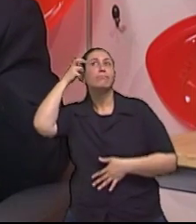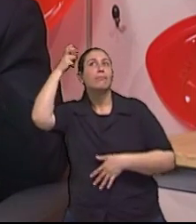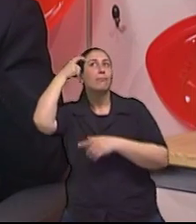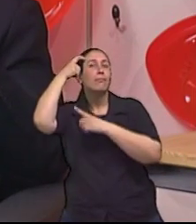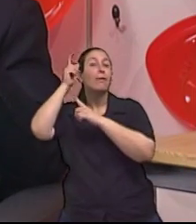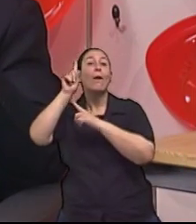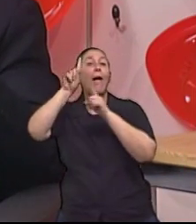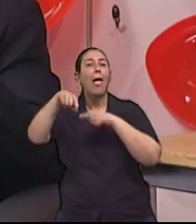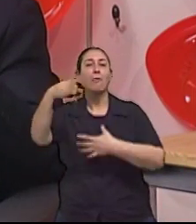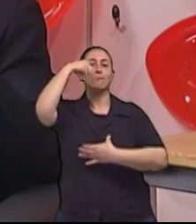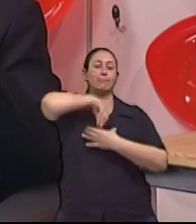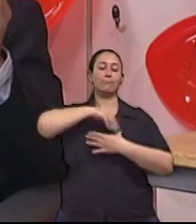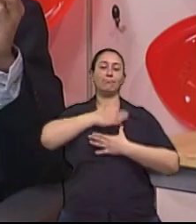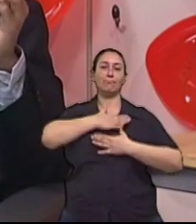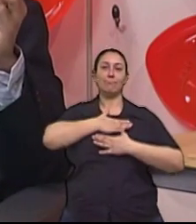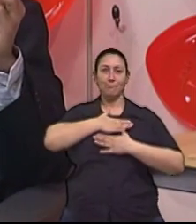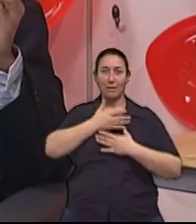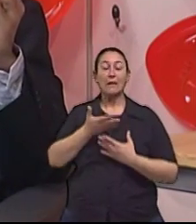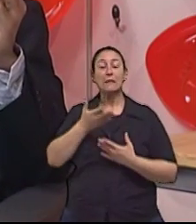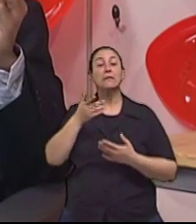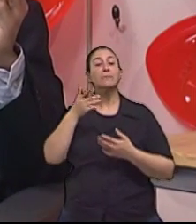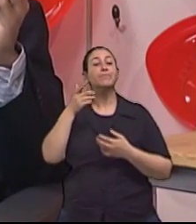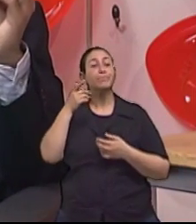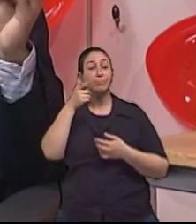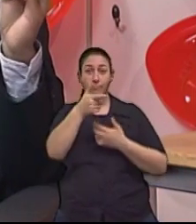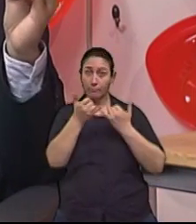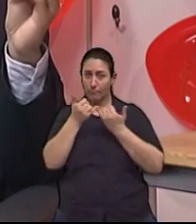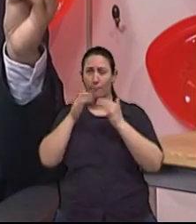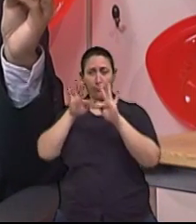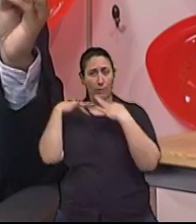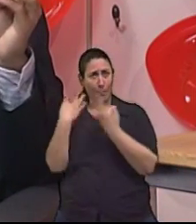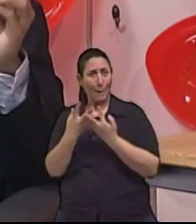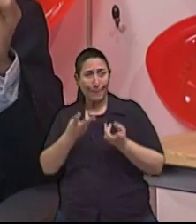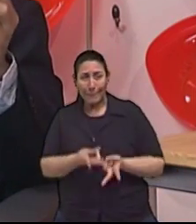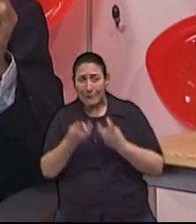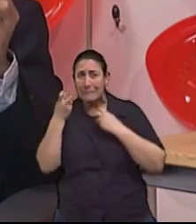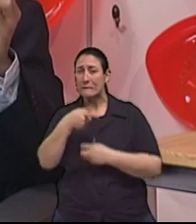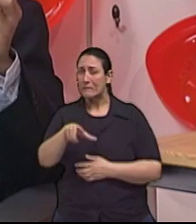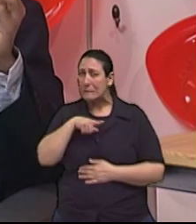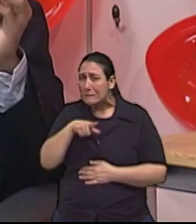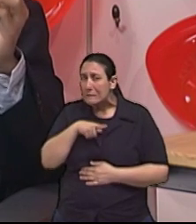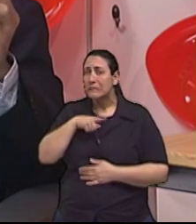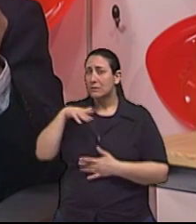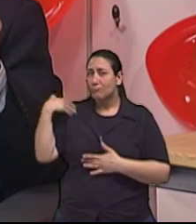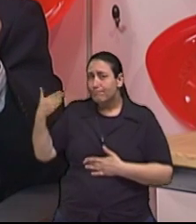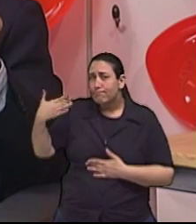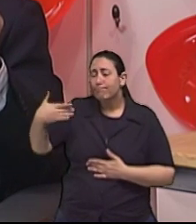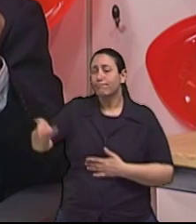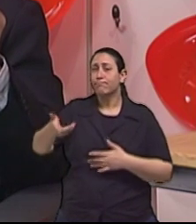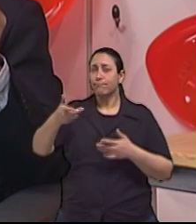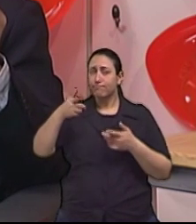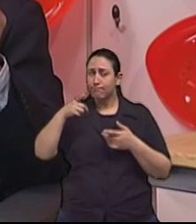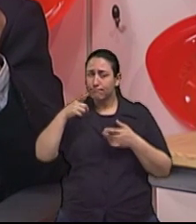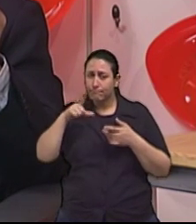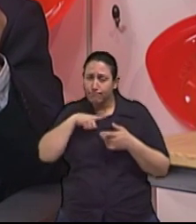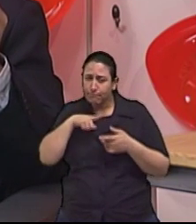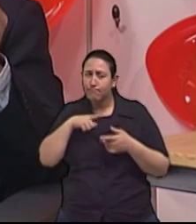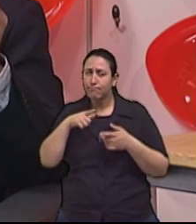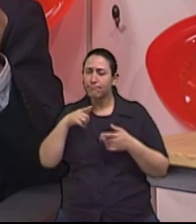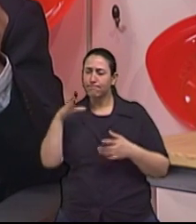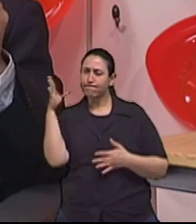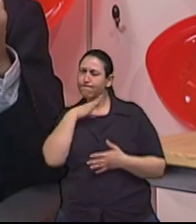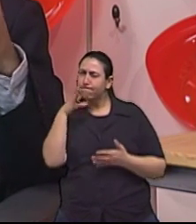pessoas e os seus familiares estão notando um declínio cognitivo relativamente acelerado, né?